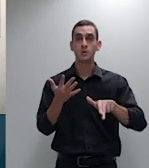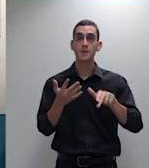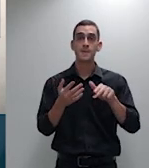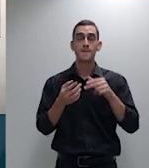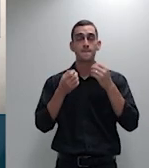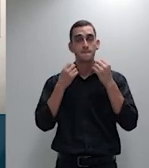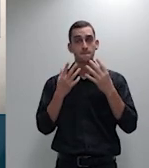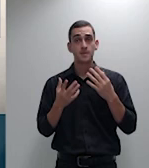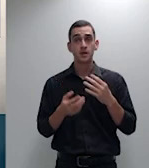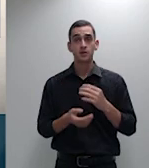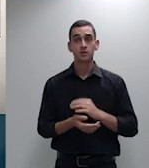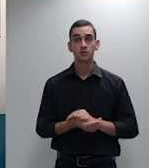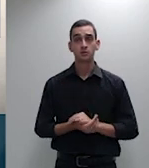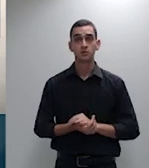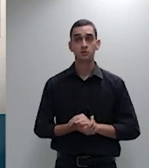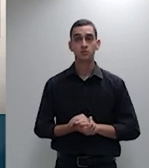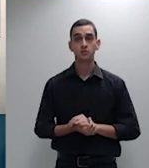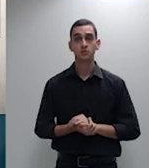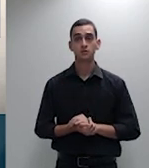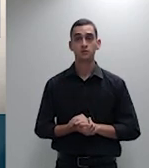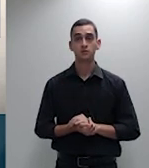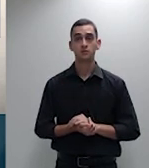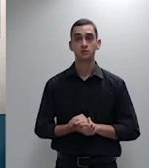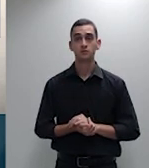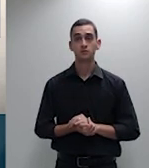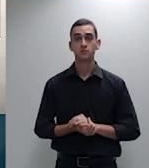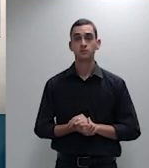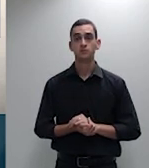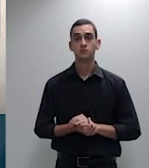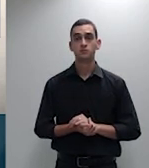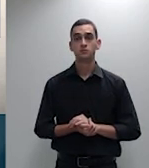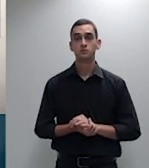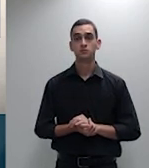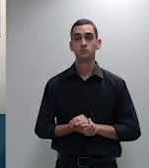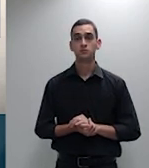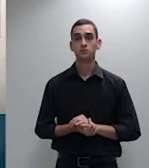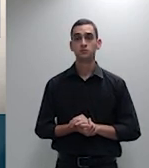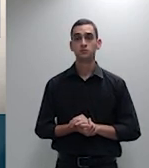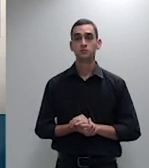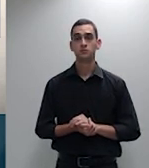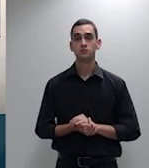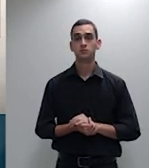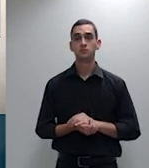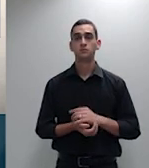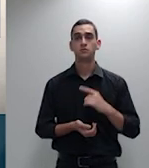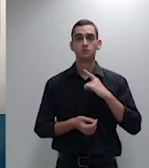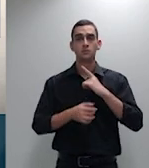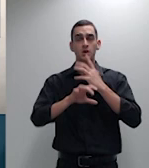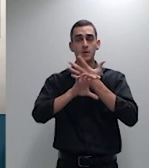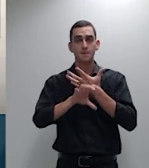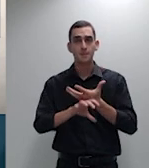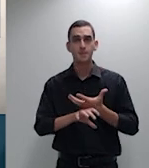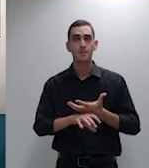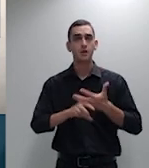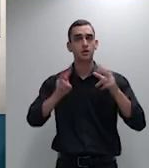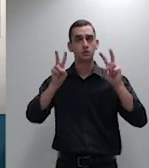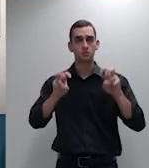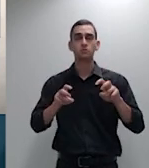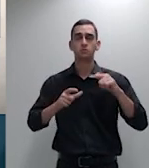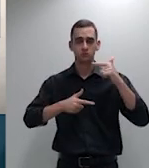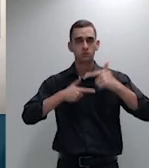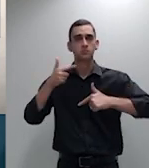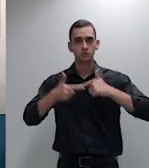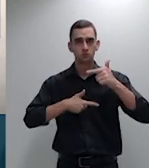só depois de olhar a matéria a gente pelo excesso de trabalho a gente não tem tempo mas talvez